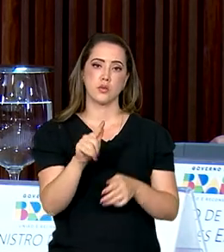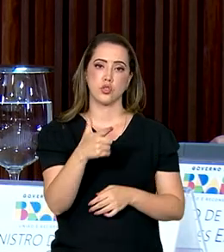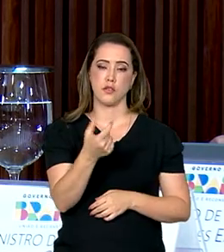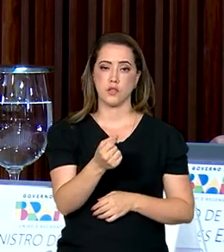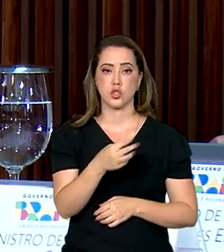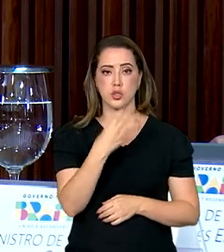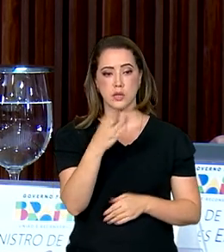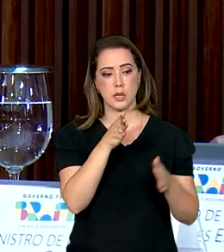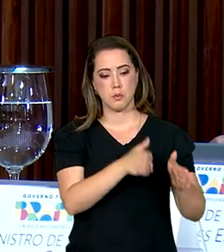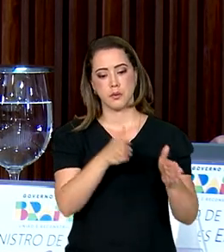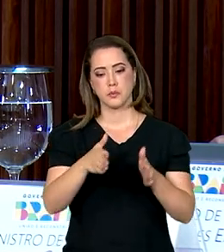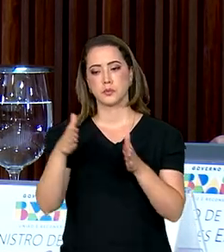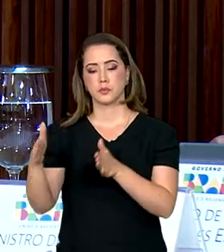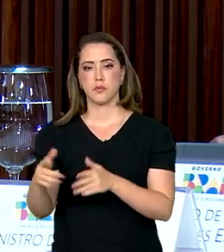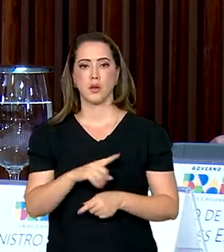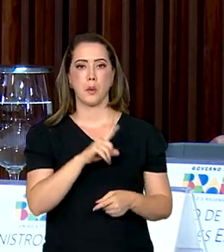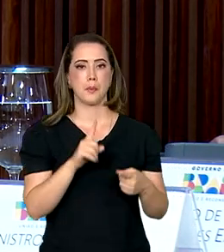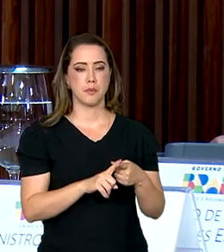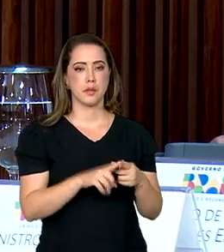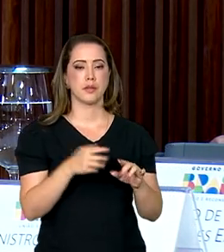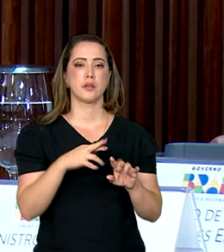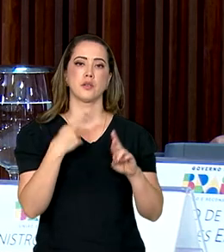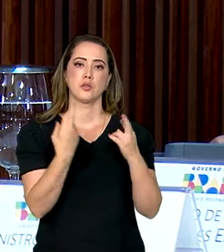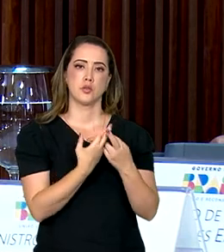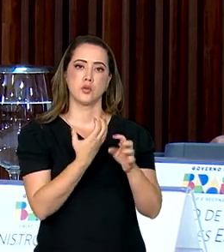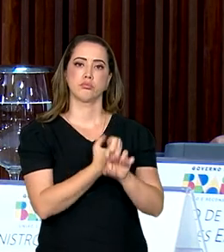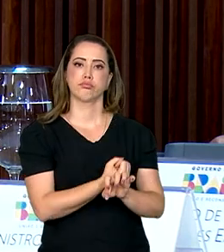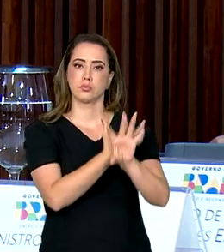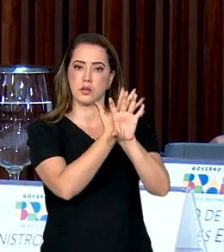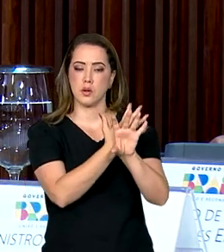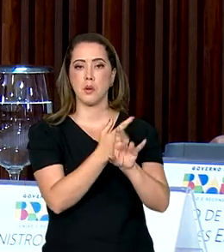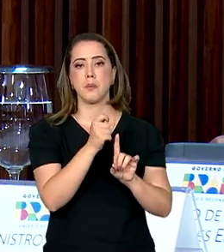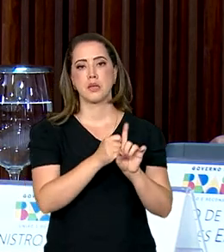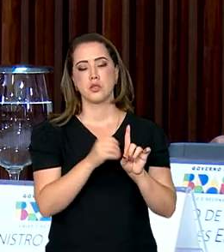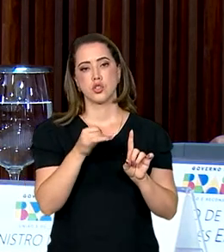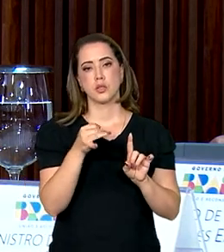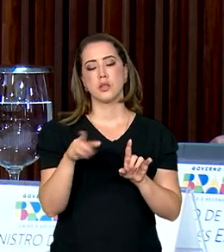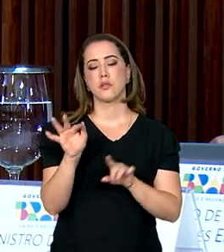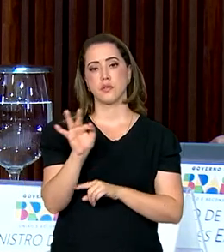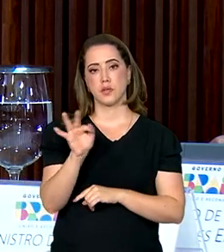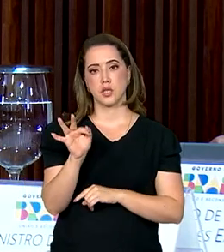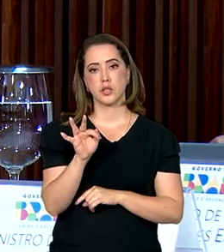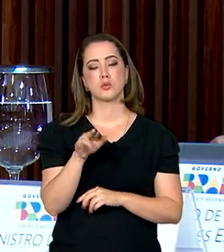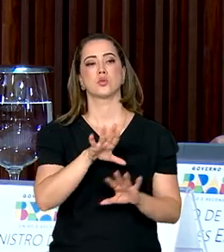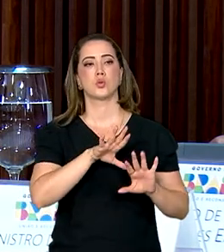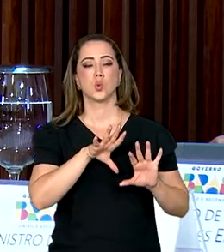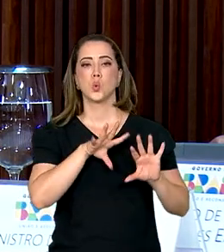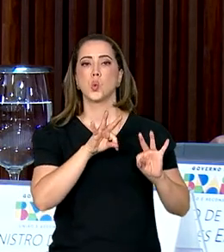Uma primeira fase de reuniões por videoconferência, nos meses de janeiro e fevereiro, abrangendo todos